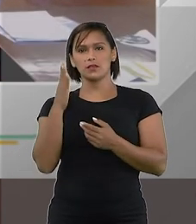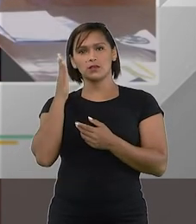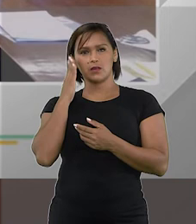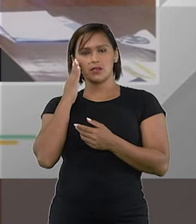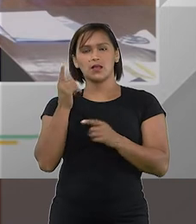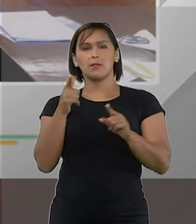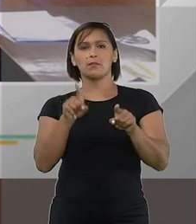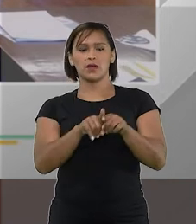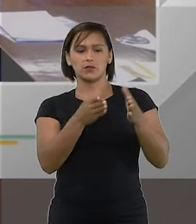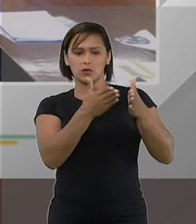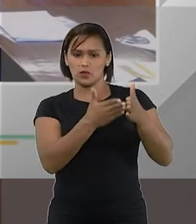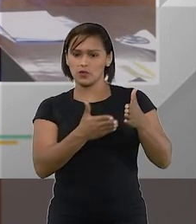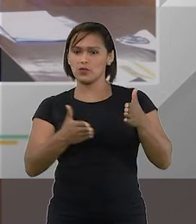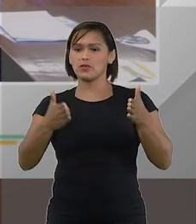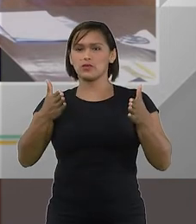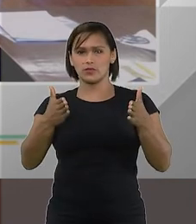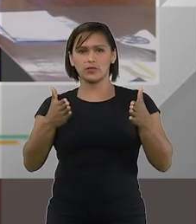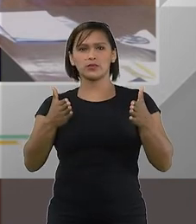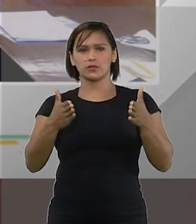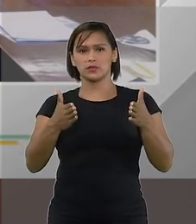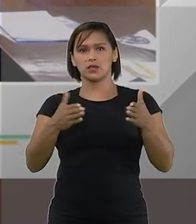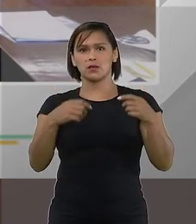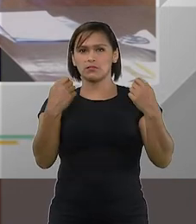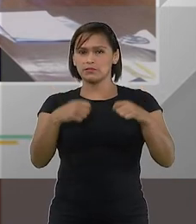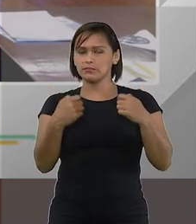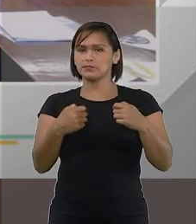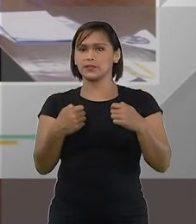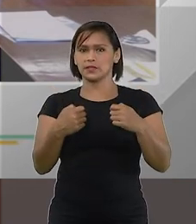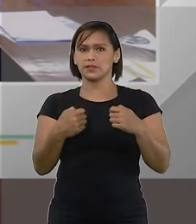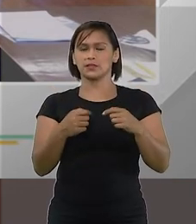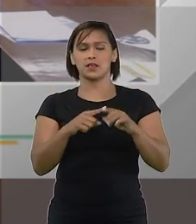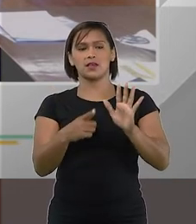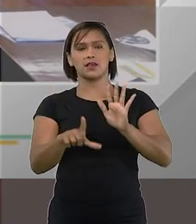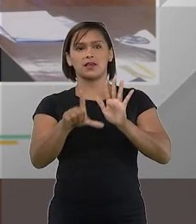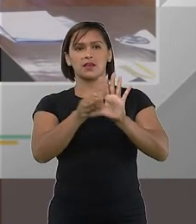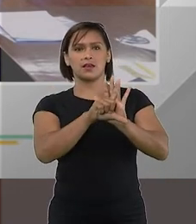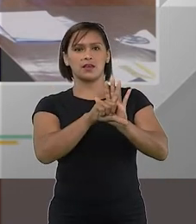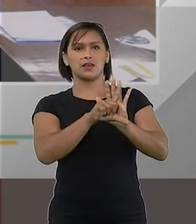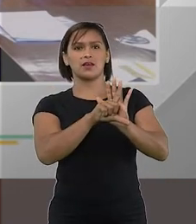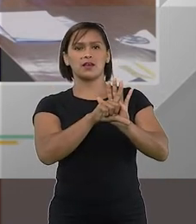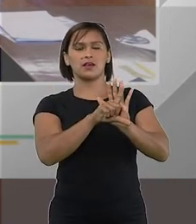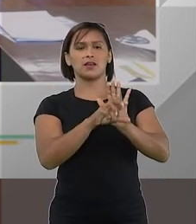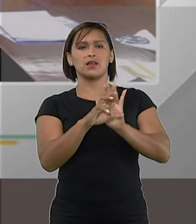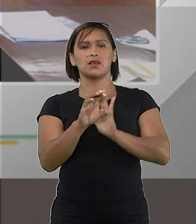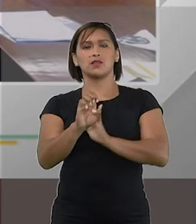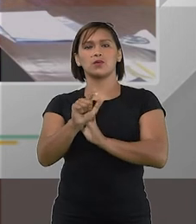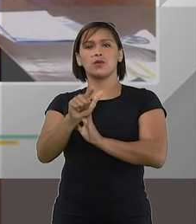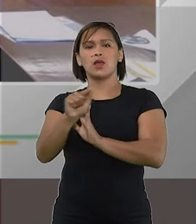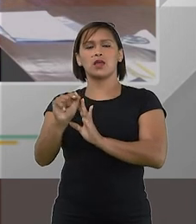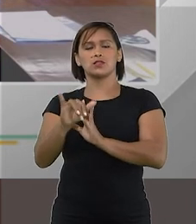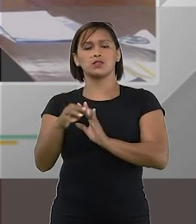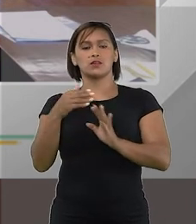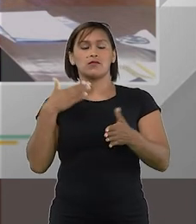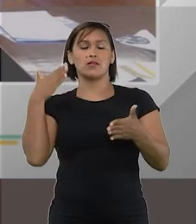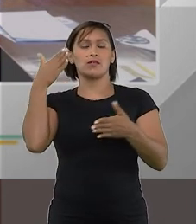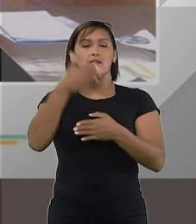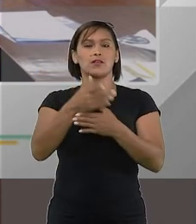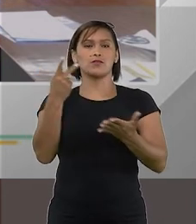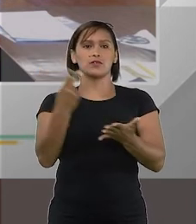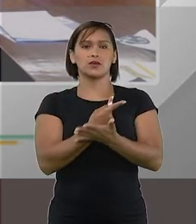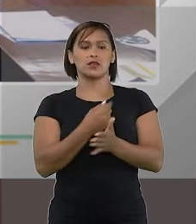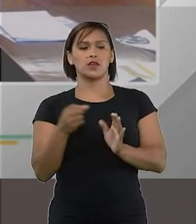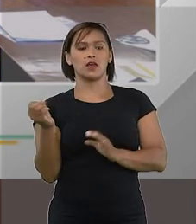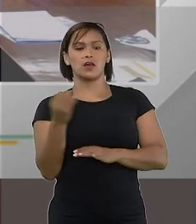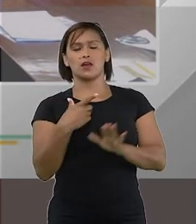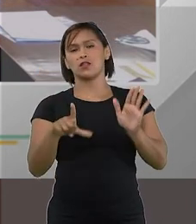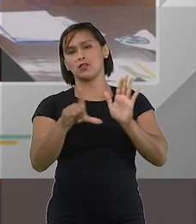sabemos há muito que tempos regit actum ou seja é a lei não vai definir a situação então penso